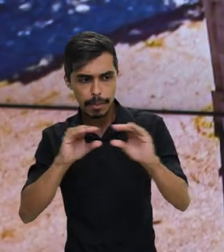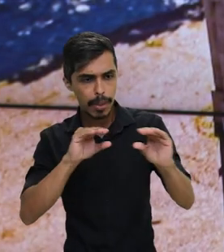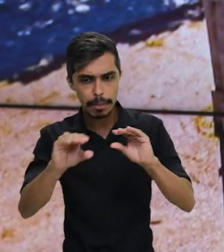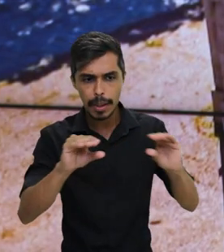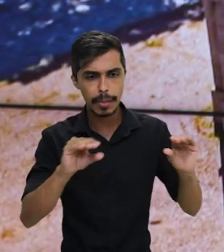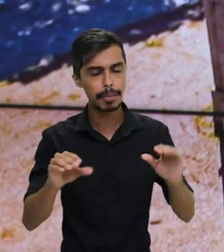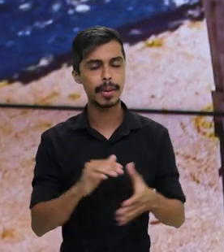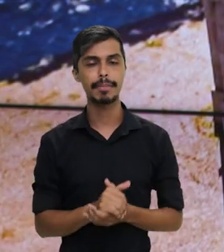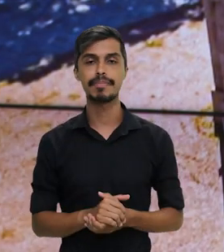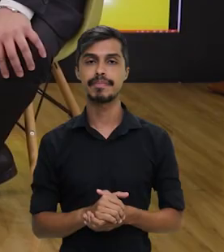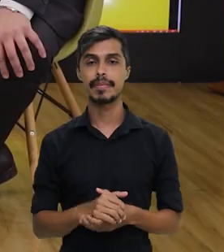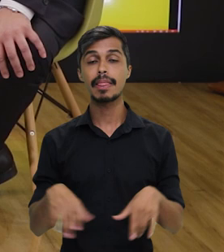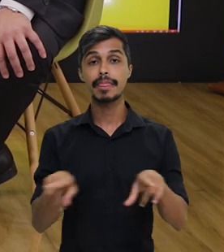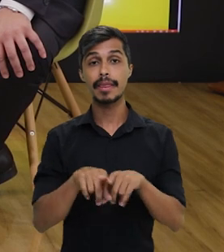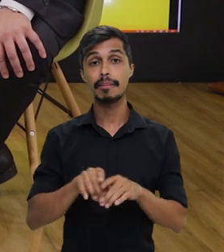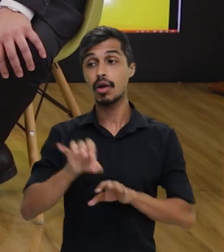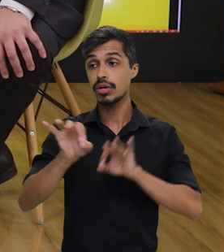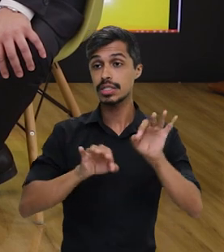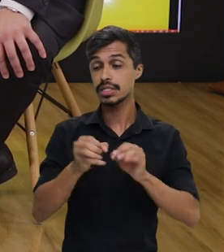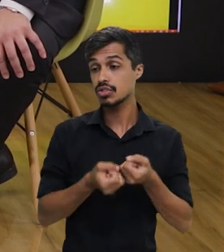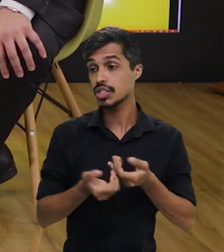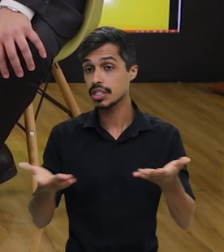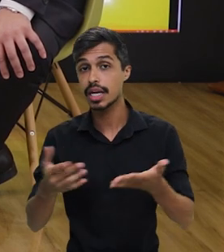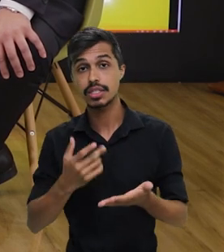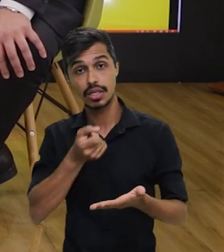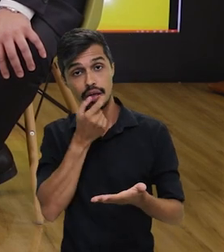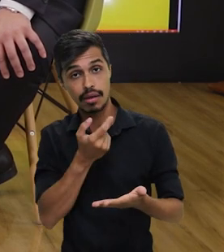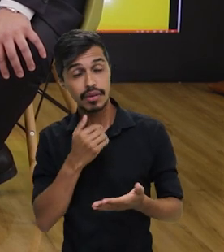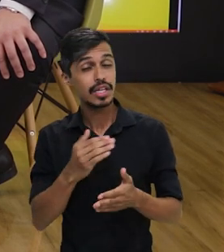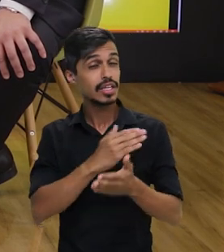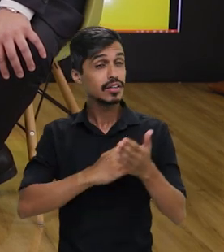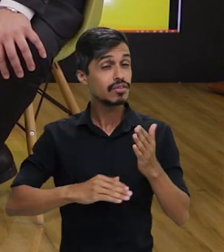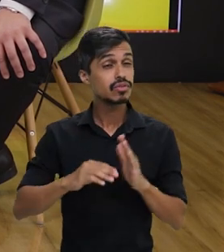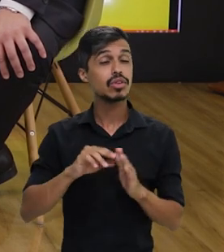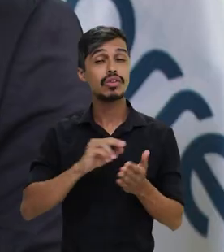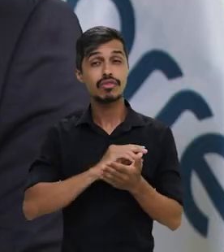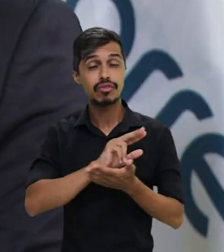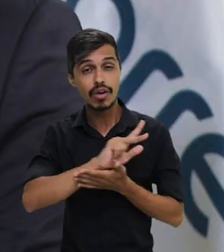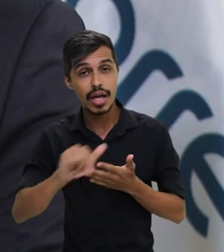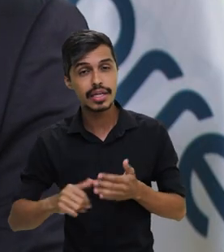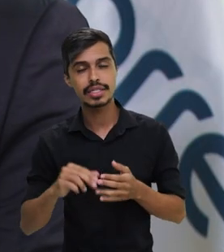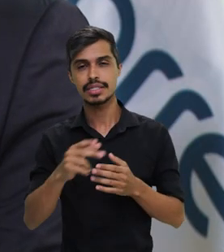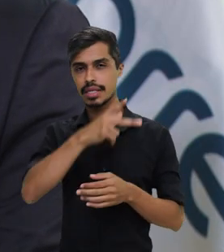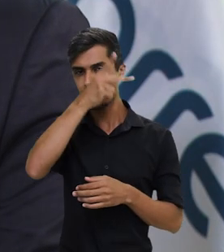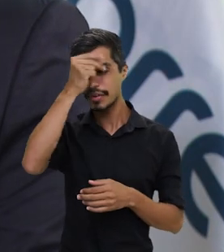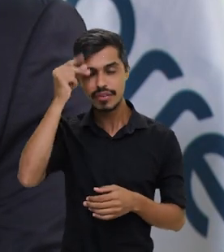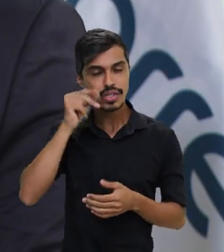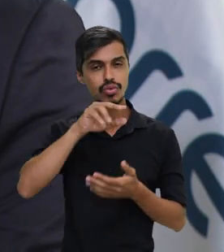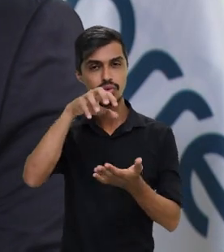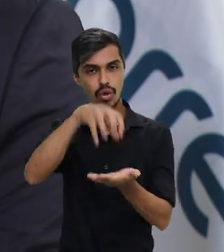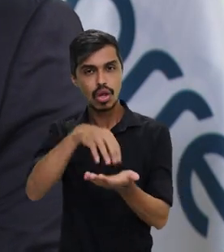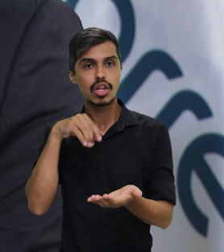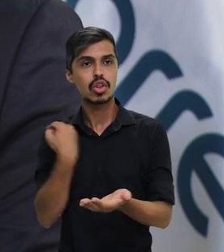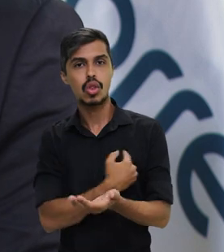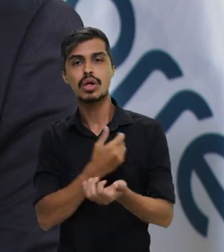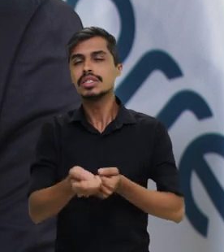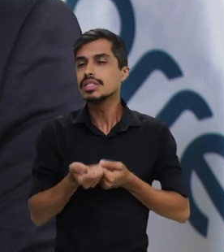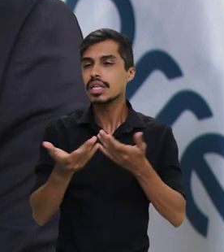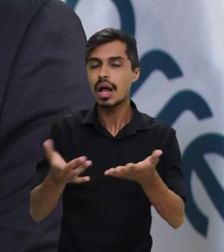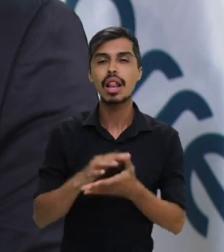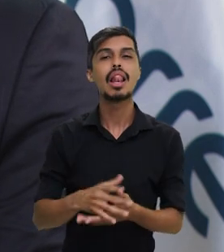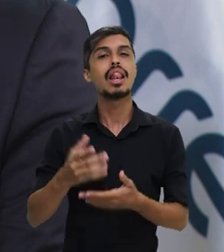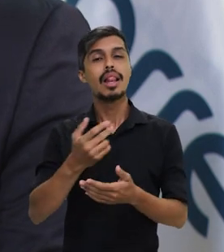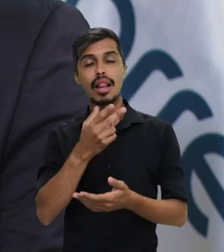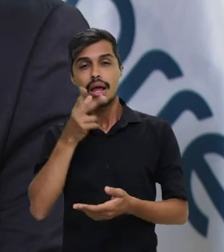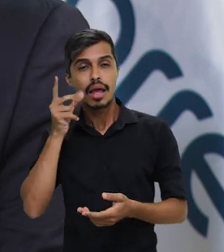país. Também a logística de medicamentos. Em várias prefeituras do país, governo do estado, nós operamos a logística de entrega de medicamentos,